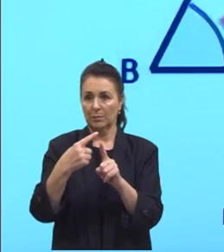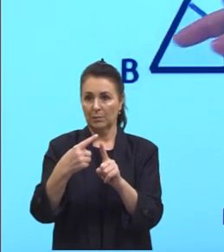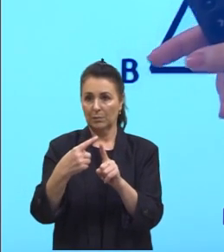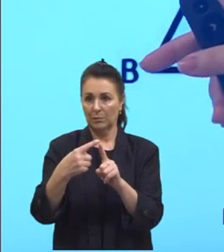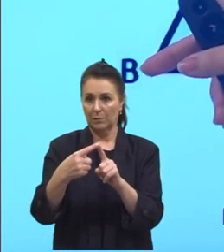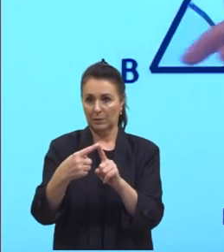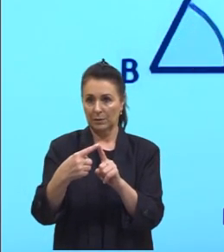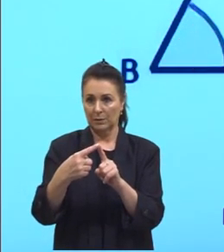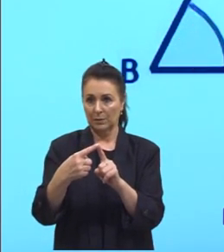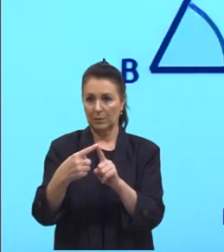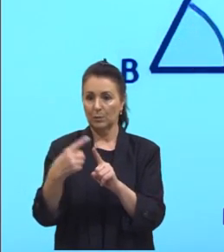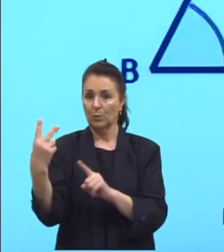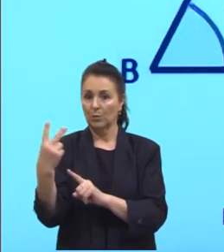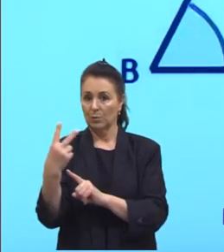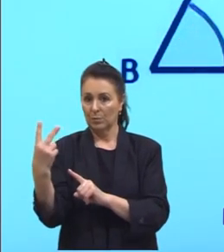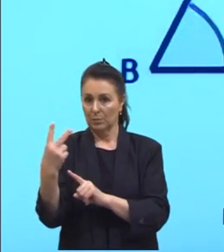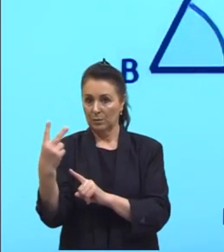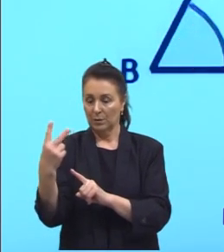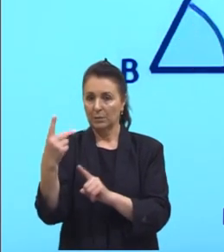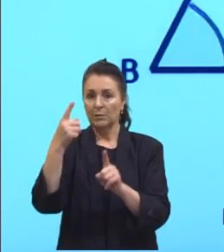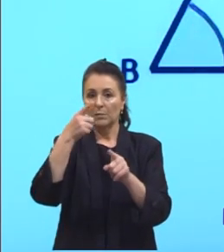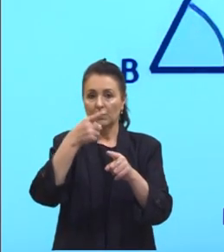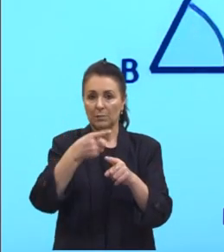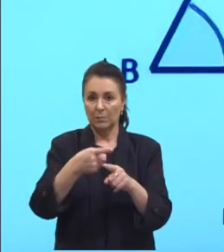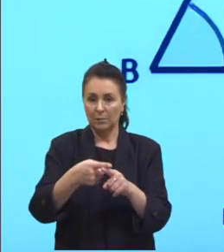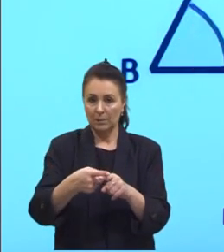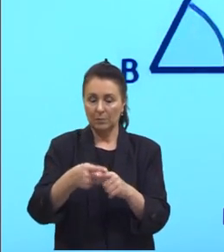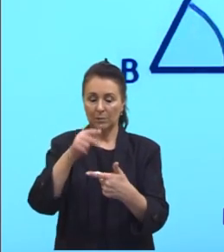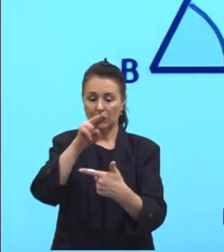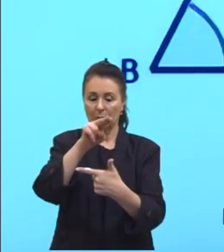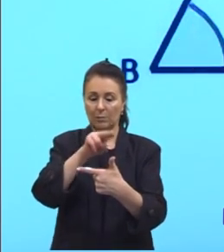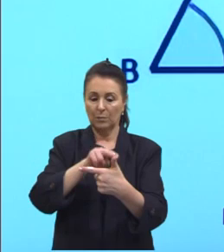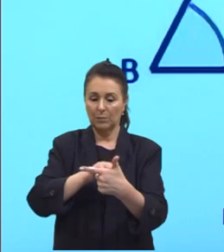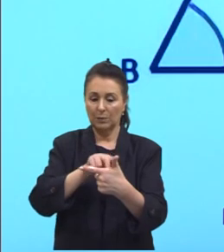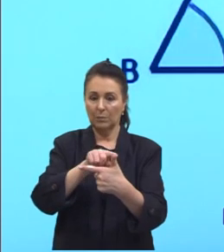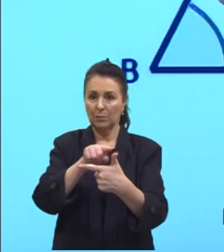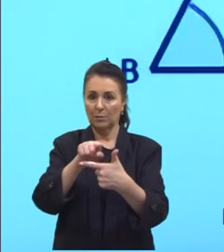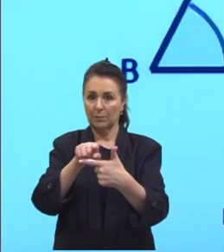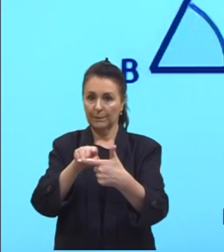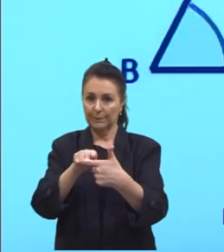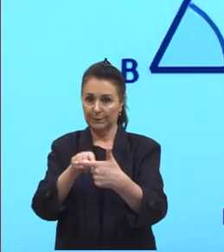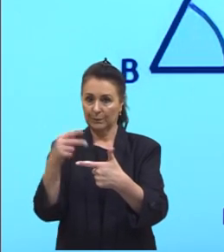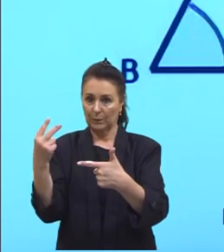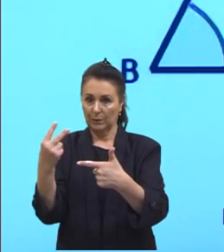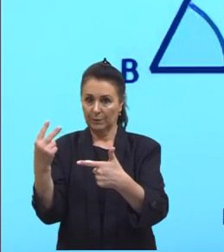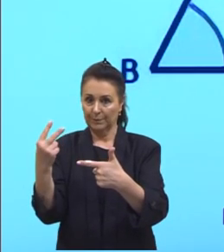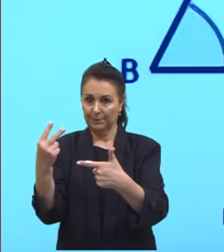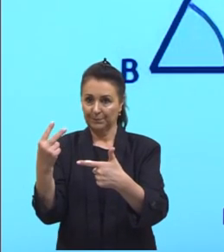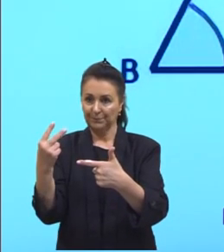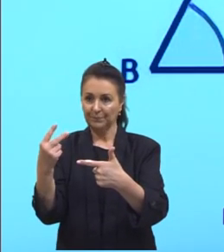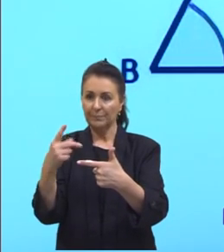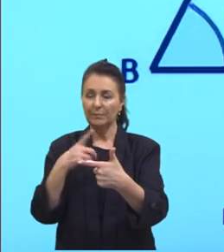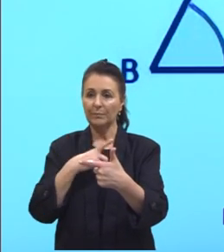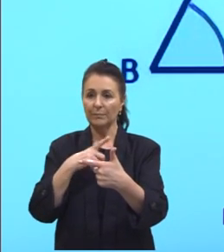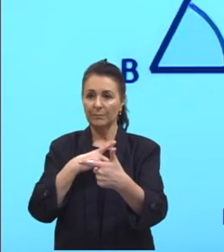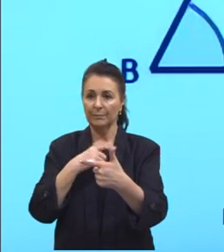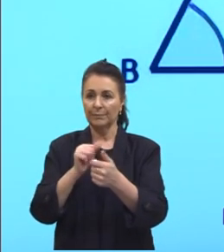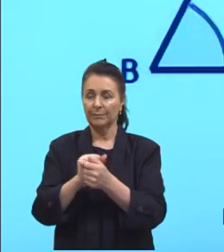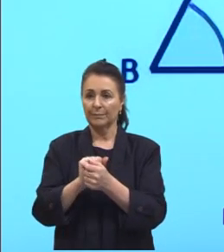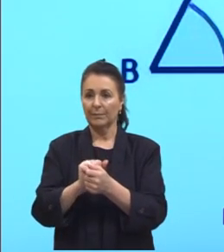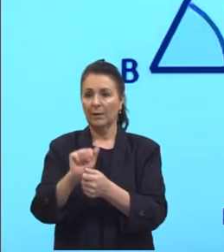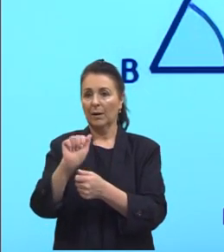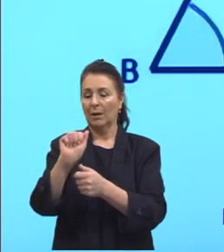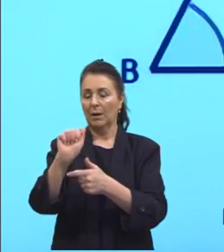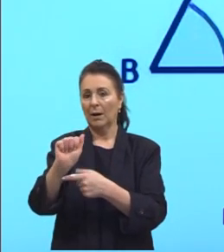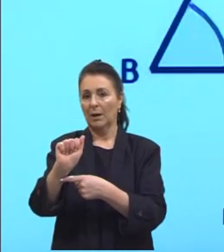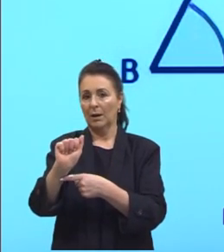produto destes dois lados vezes o cosseno do ângulo formado entre eles então aqui nós temos a